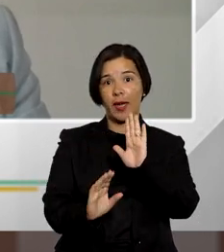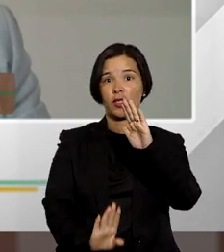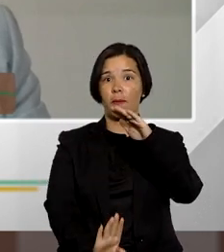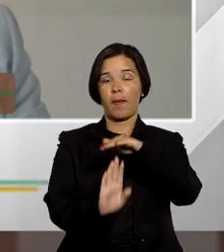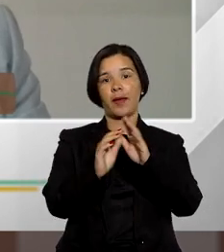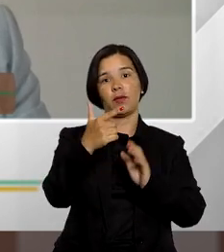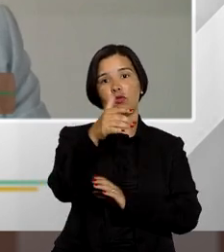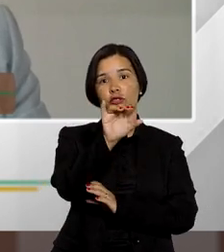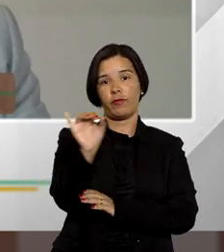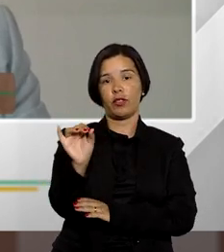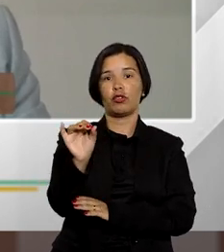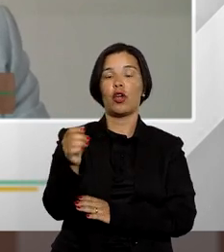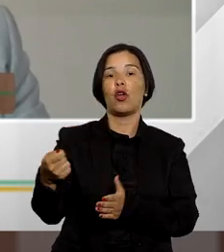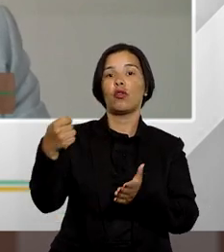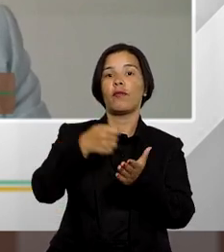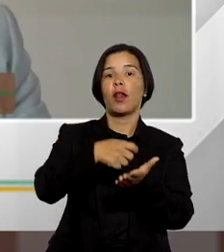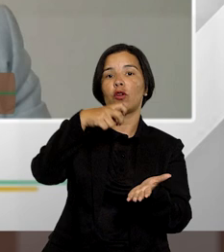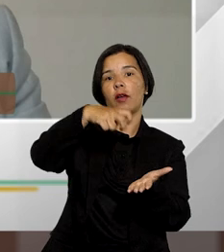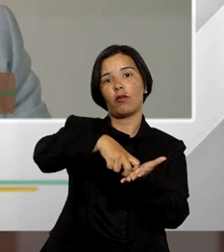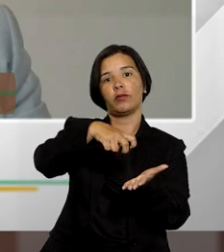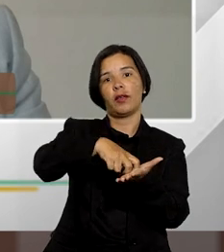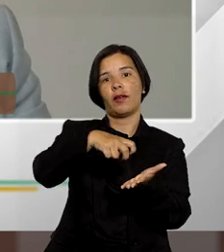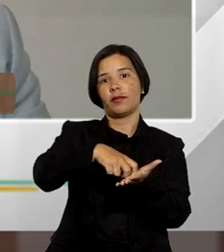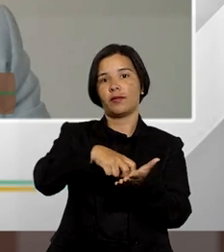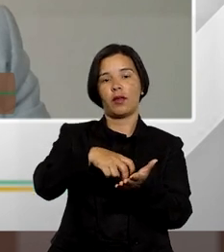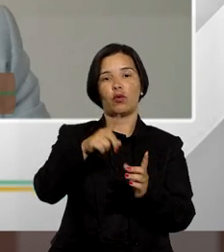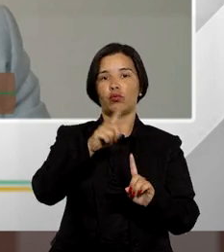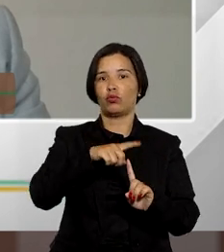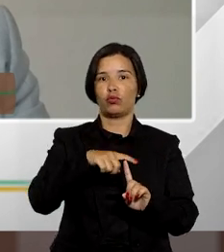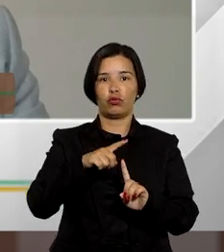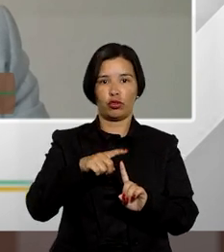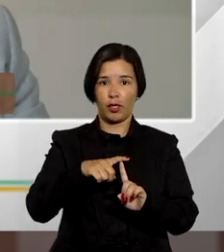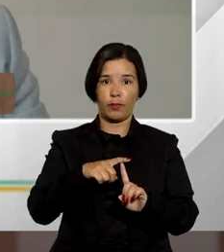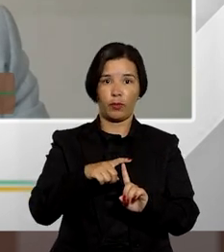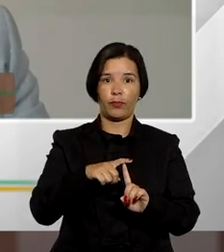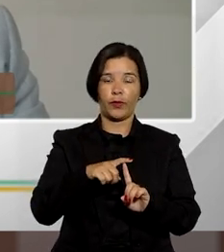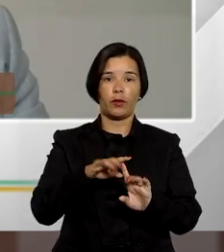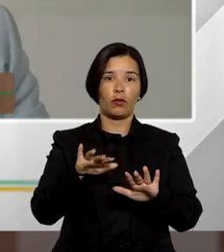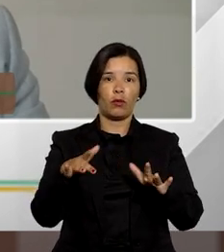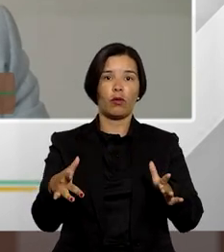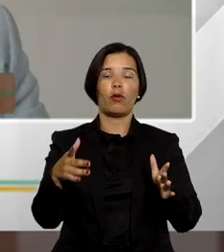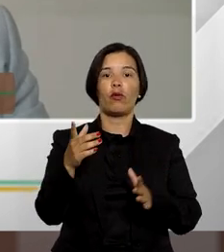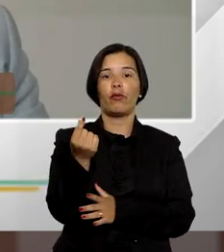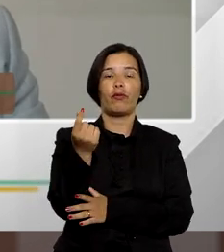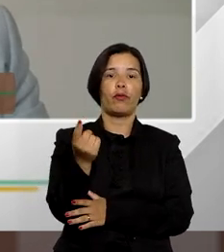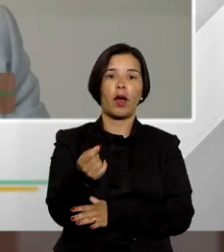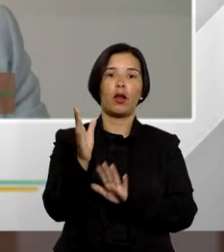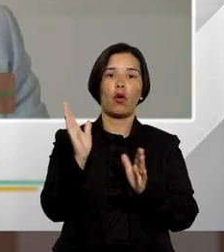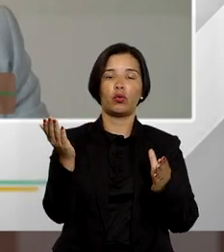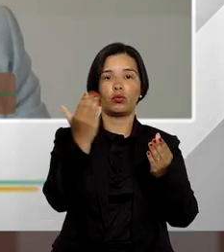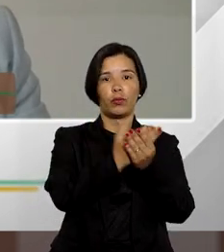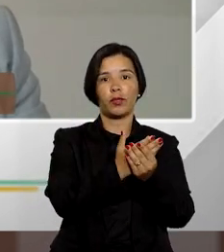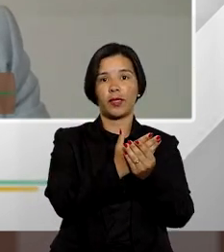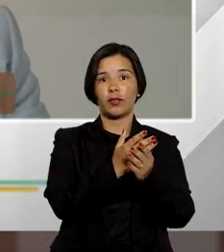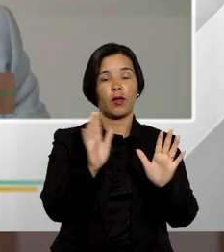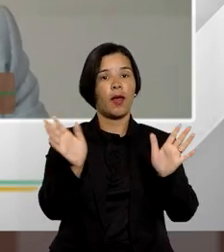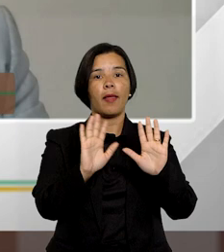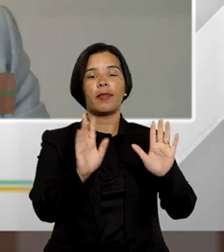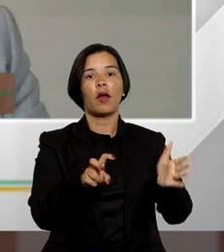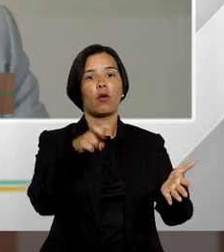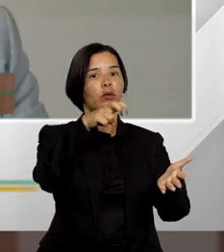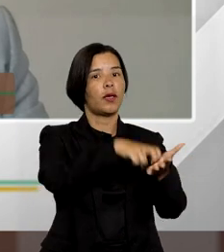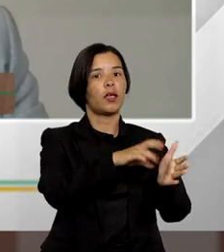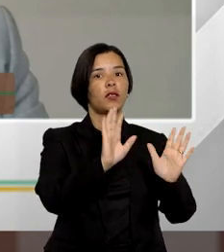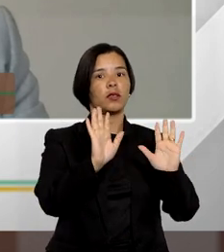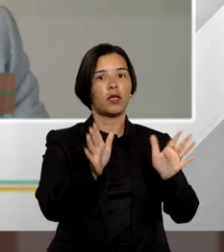% sobre o valor da condenação do proveito econômico obtido ou não sendo possível mencionar sobre o valor atualizado da causa e não a condenação por